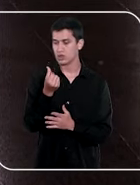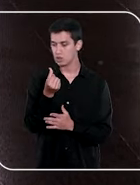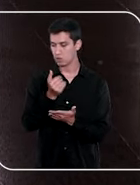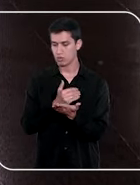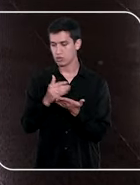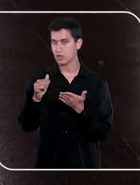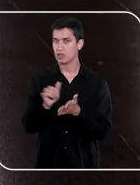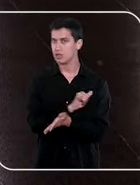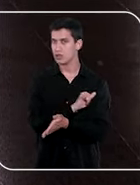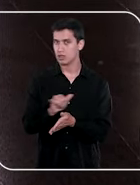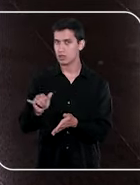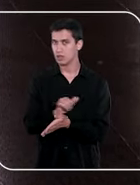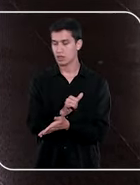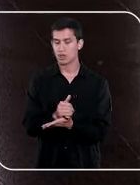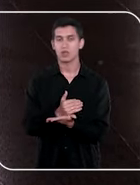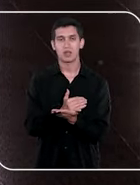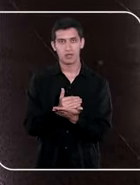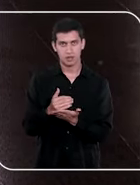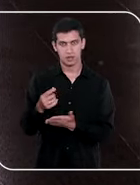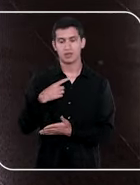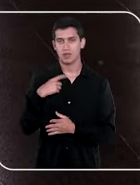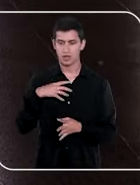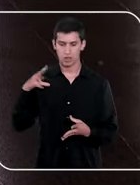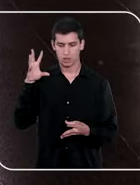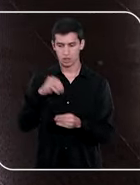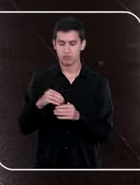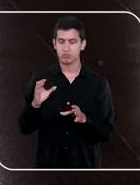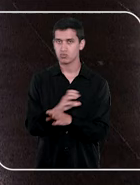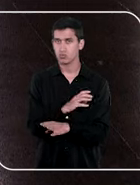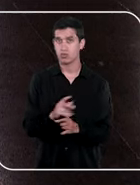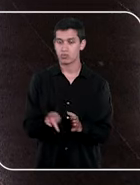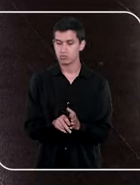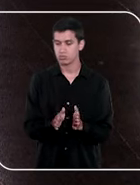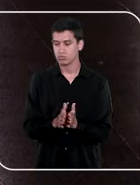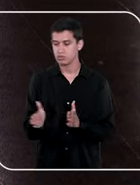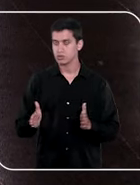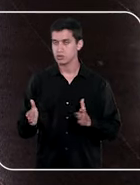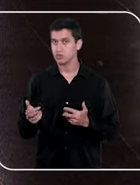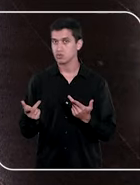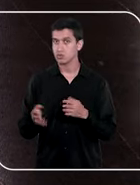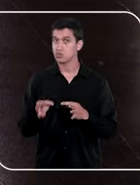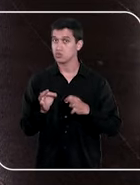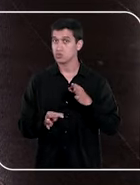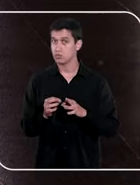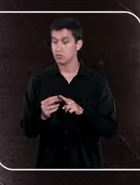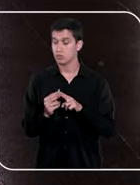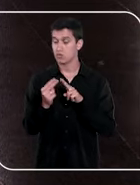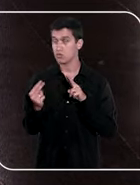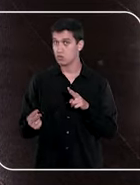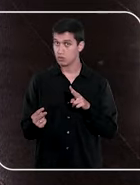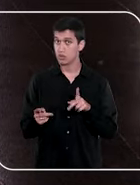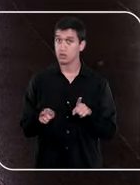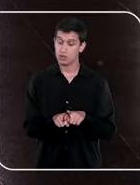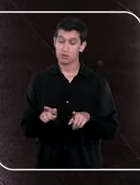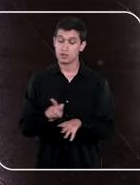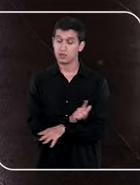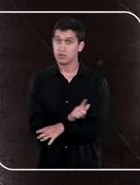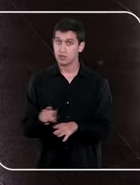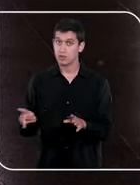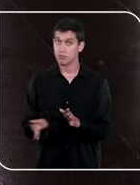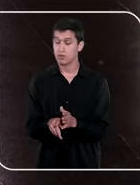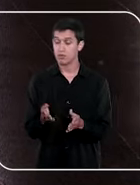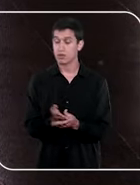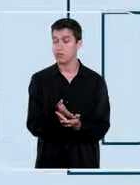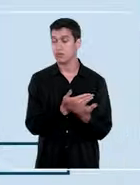iniciativas estratégicas foram concluídas no período, como, por exemplo, o julgamento eletrônico e a gestão de